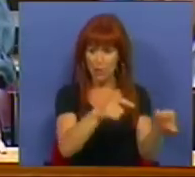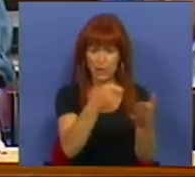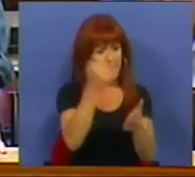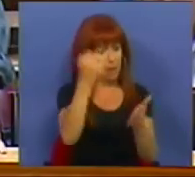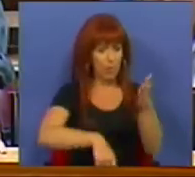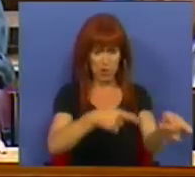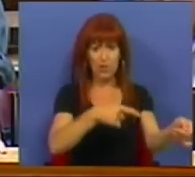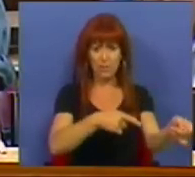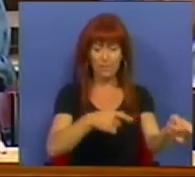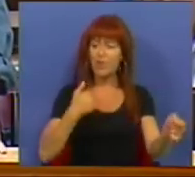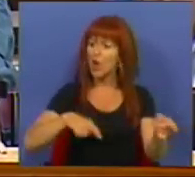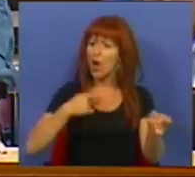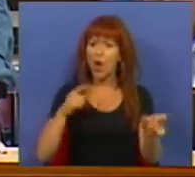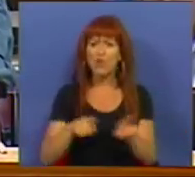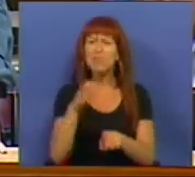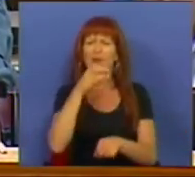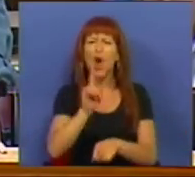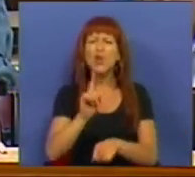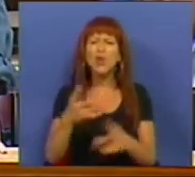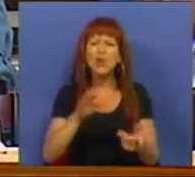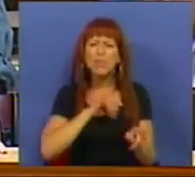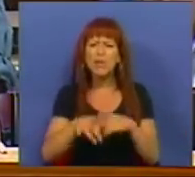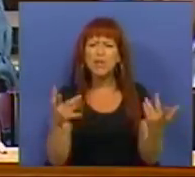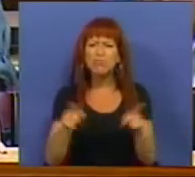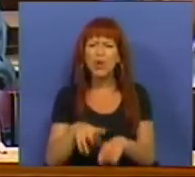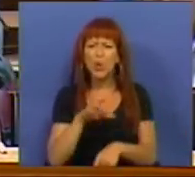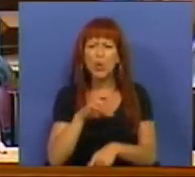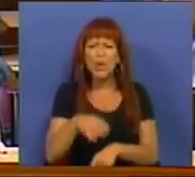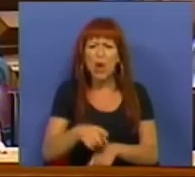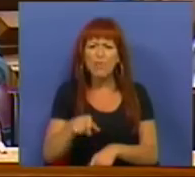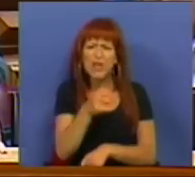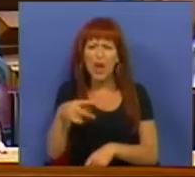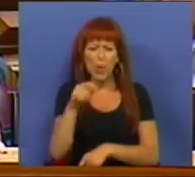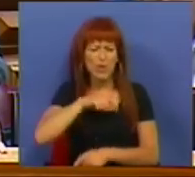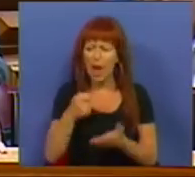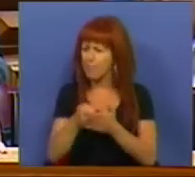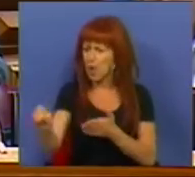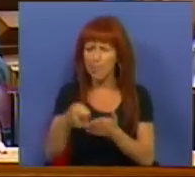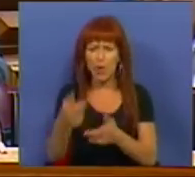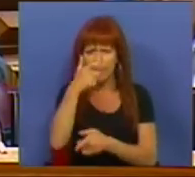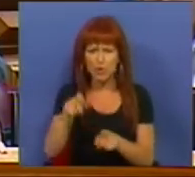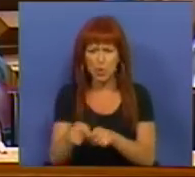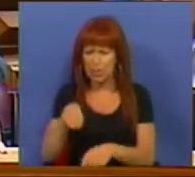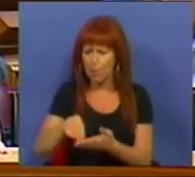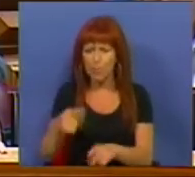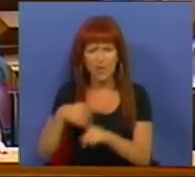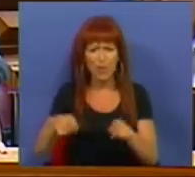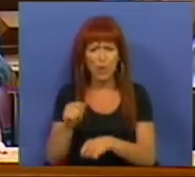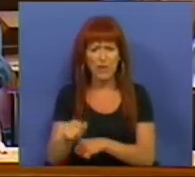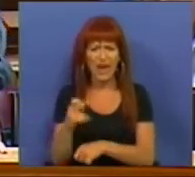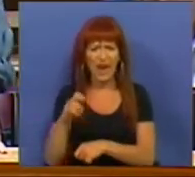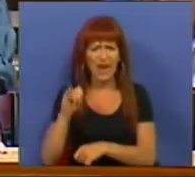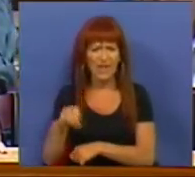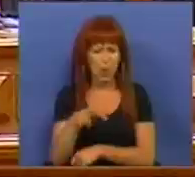pagam os seus impostos. Estamos a falar de quê, Sr. Deputado? Dos 89 euros por mês para apoiar os mais pobres, que é o valor médio do RSI,